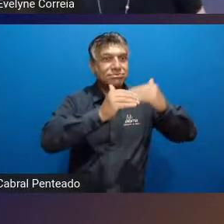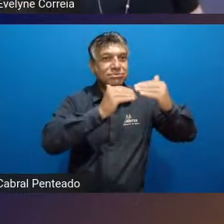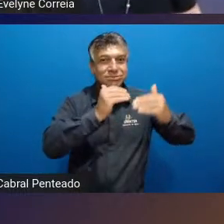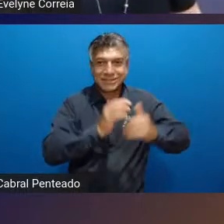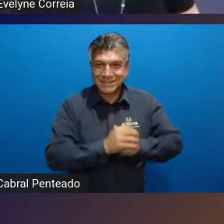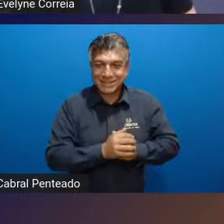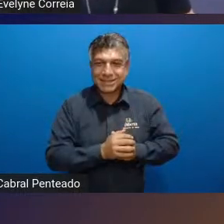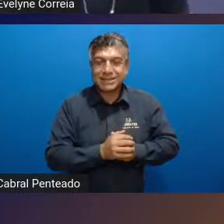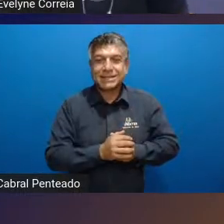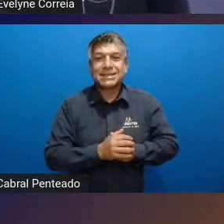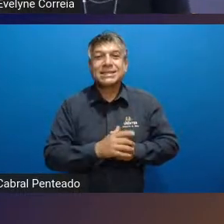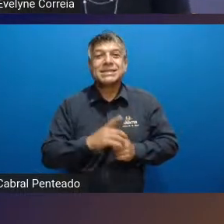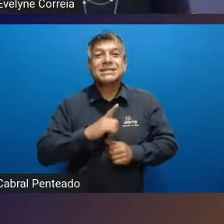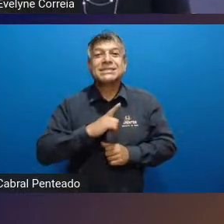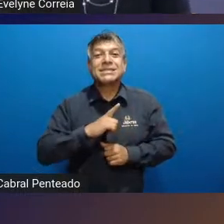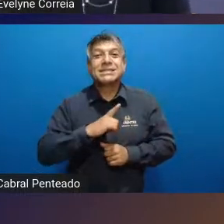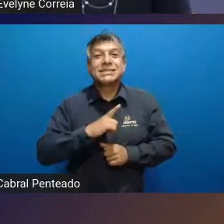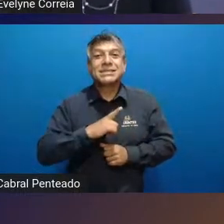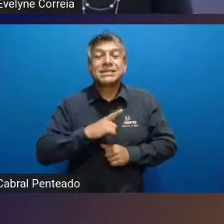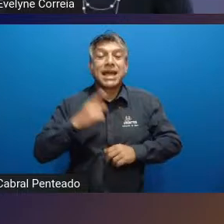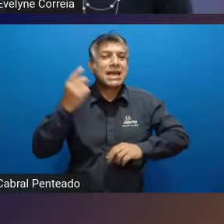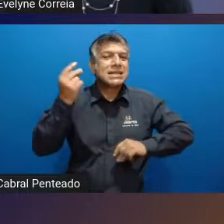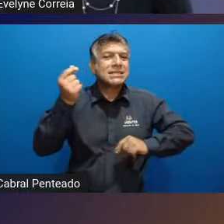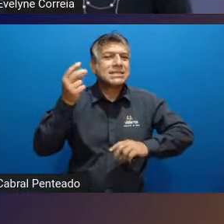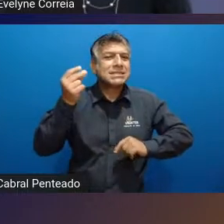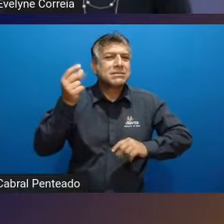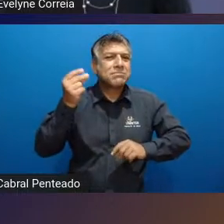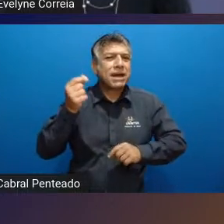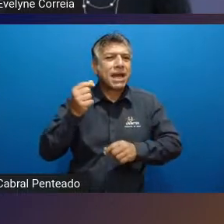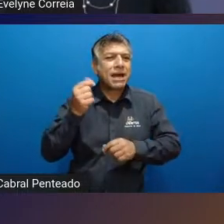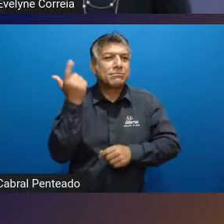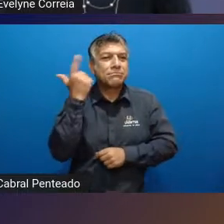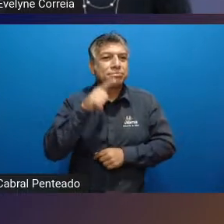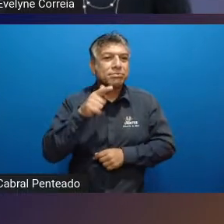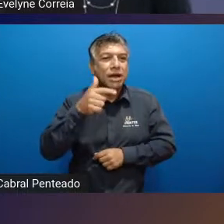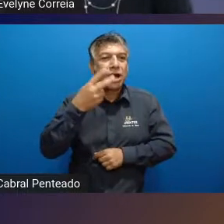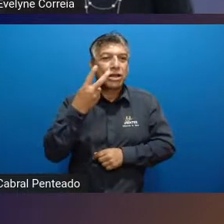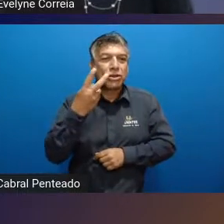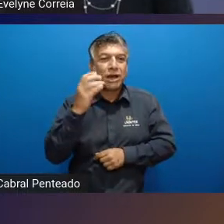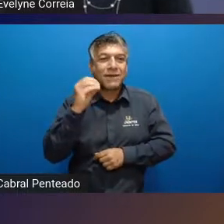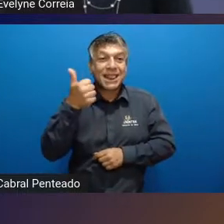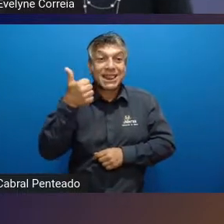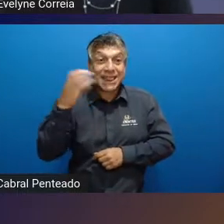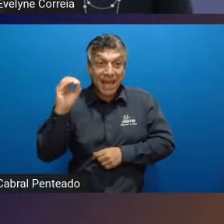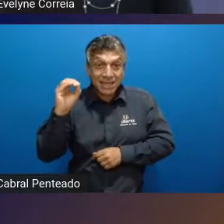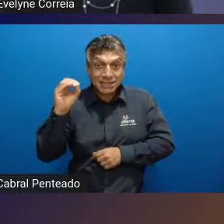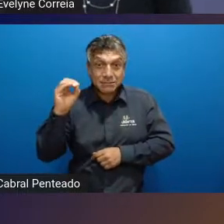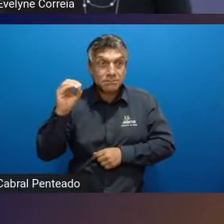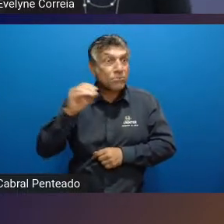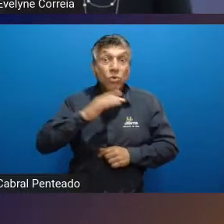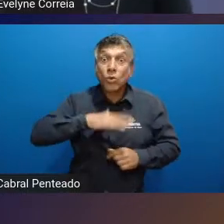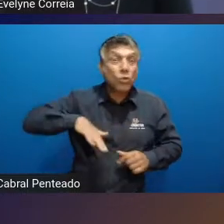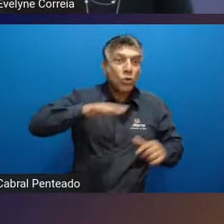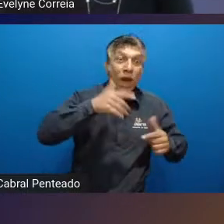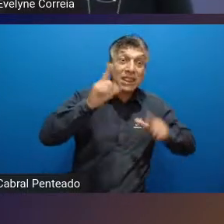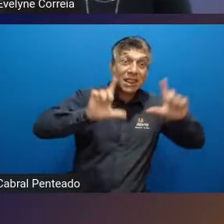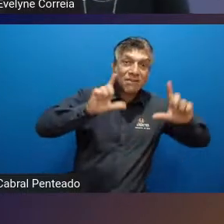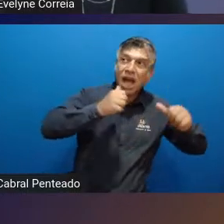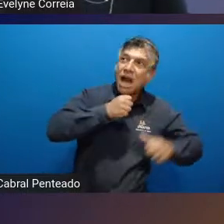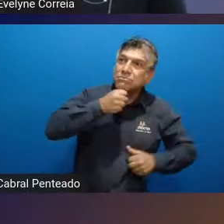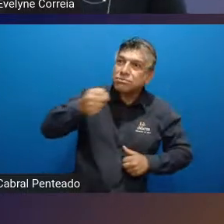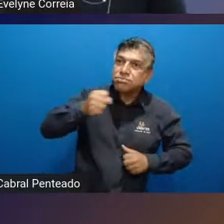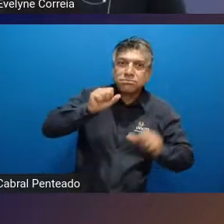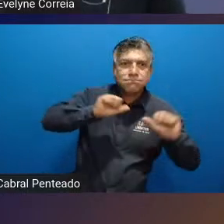no título da seleção da Espanha em 2010 né a mídia inteira só se falava ah mas